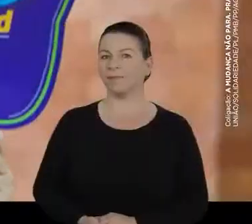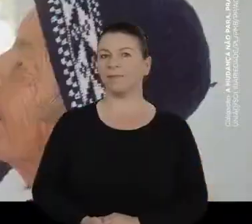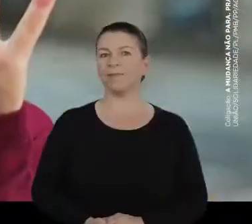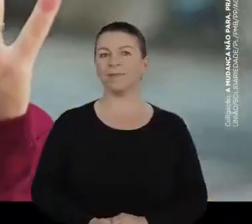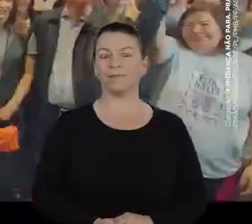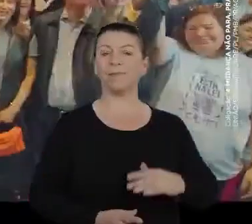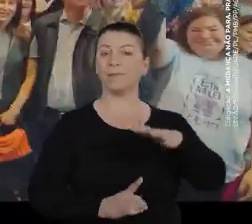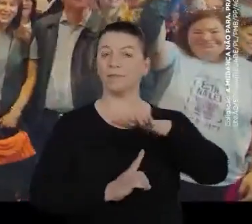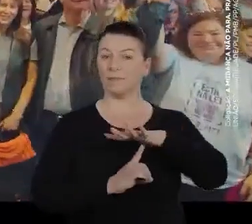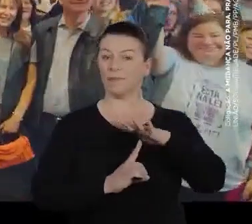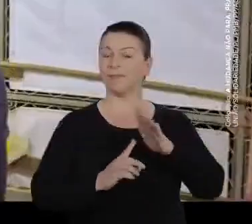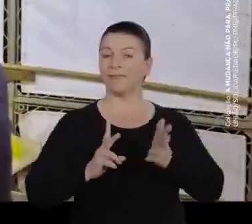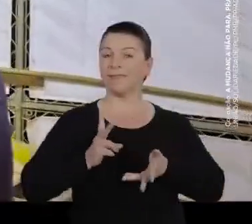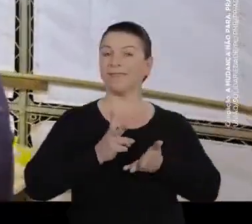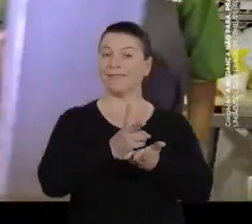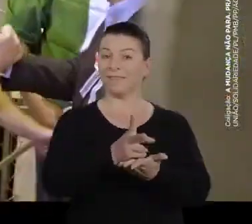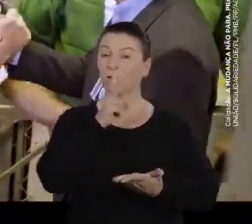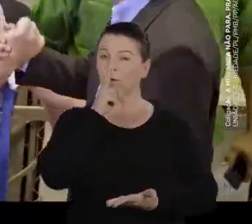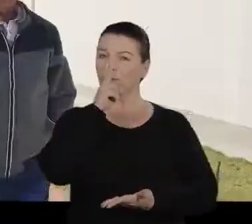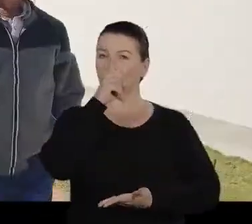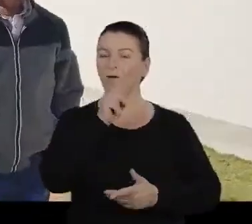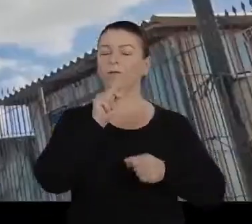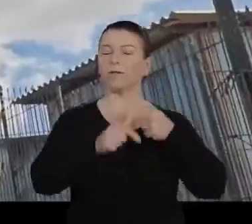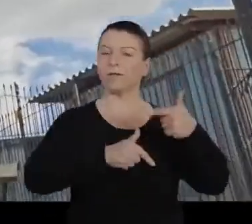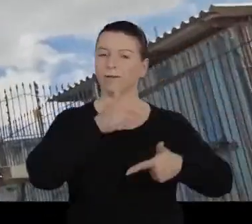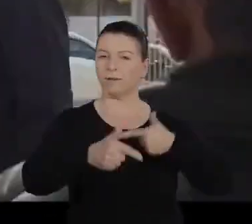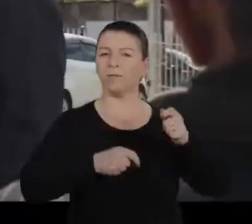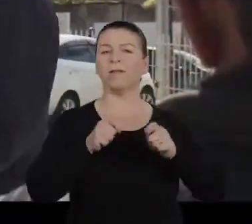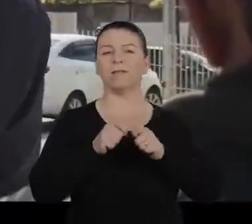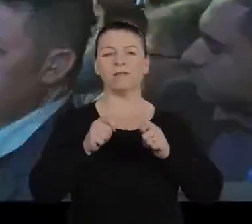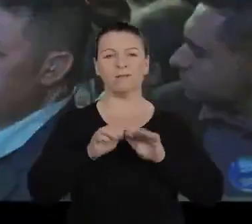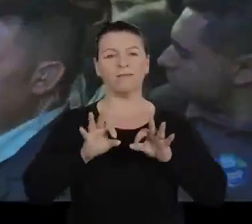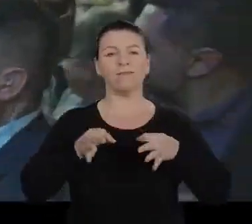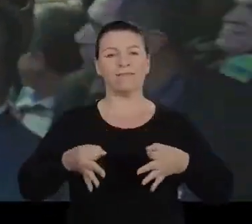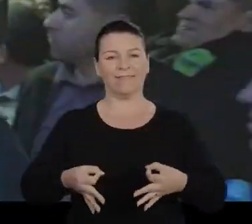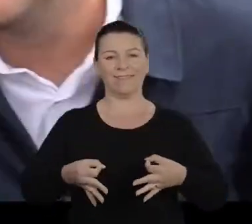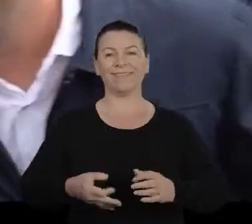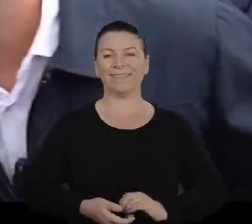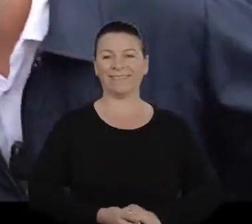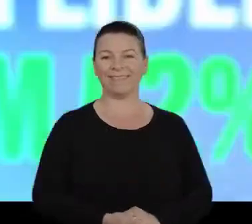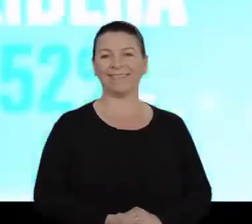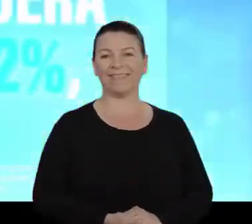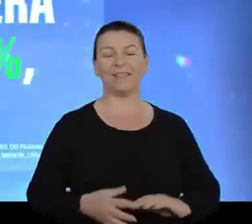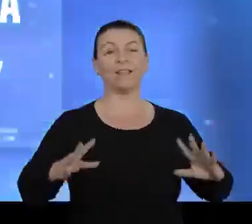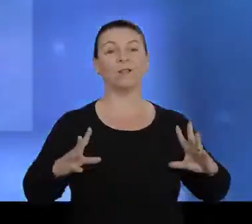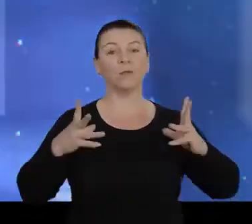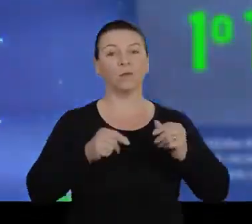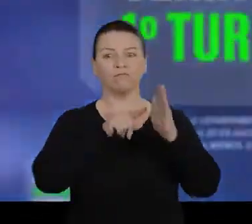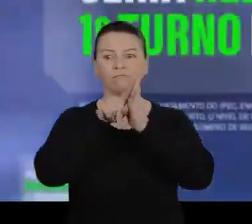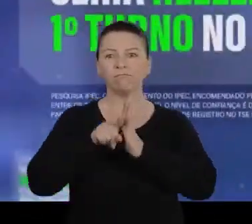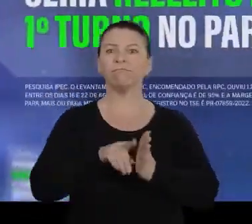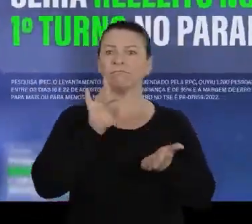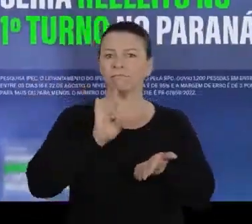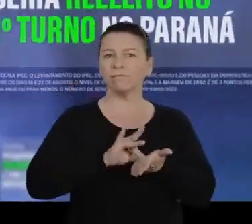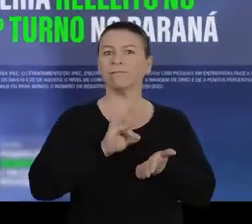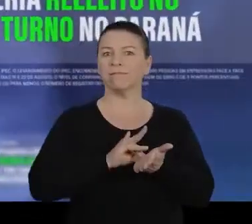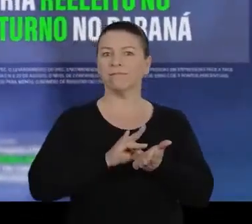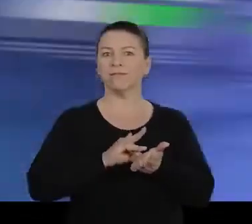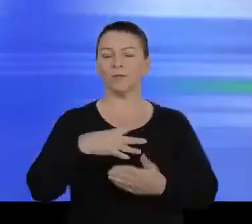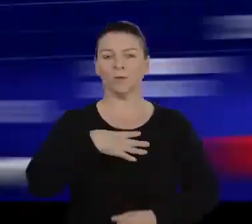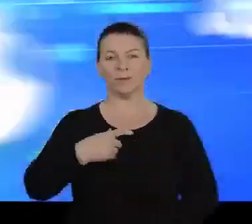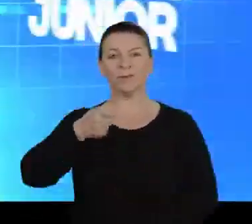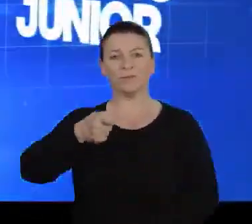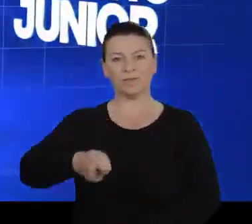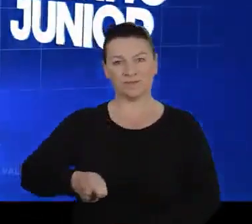Júnior. O Paraná quer continuar forte com quem trabalha e faz dar certo. E todas as pesquisas